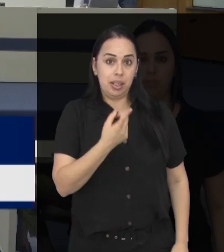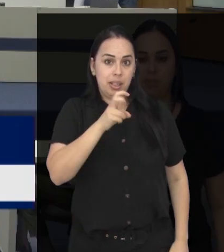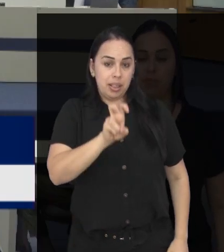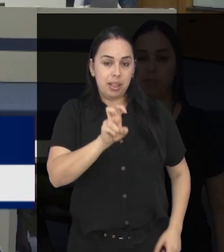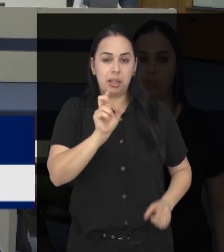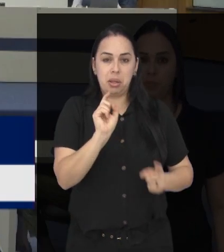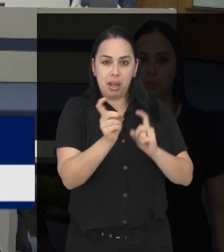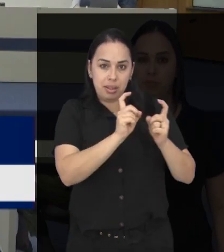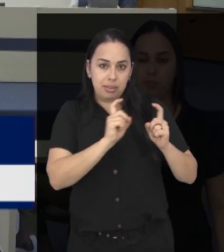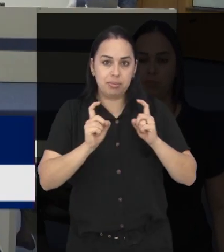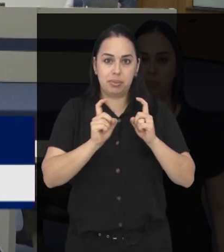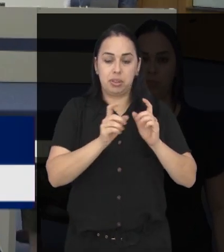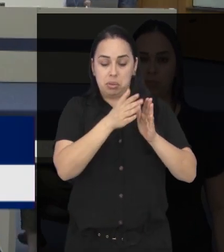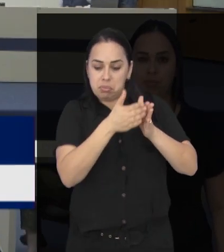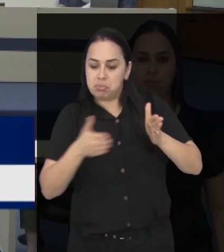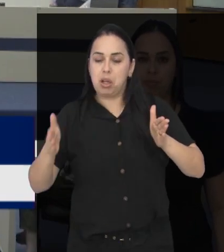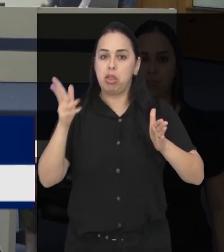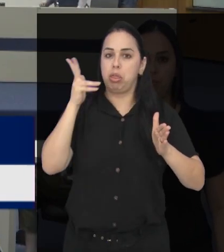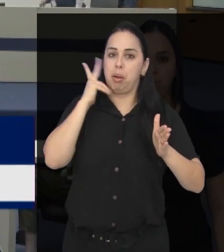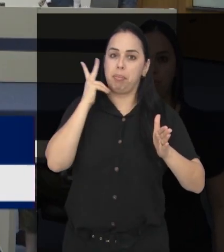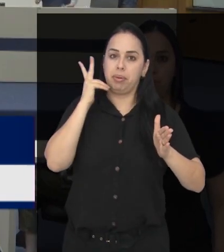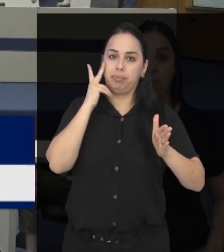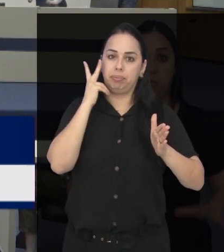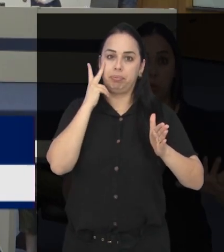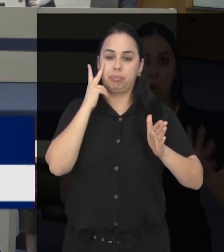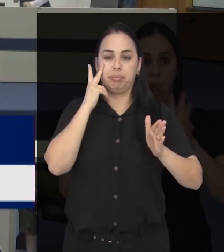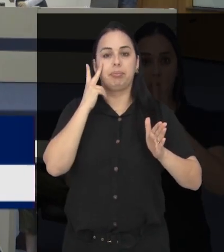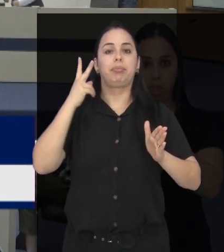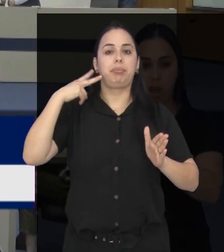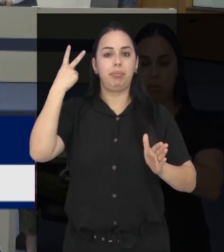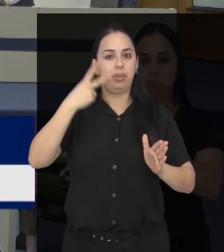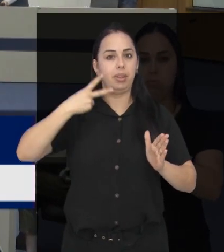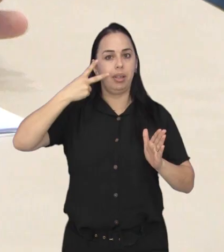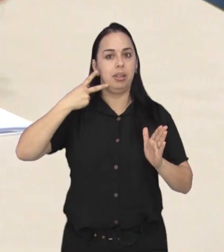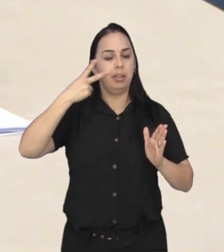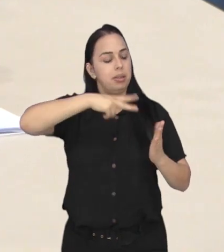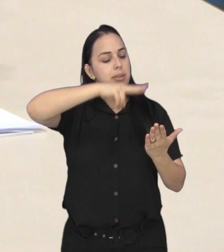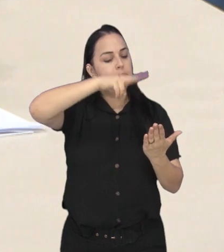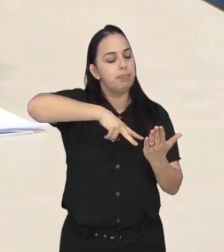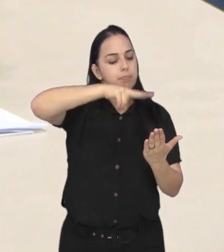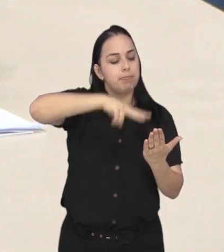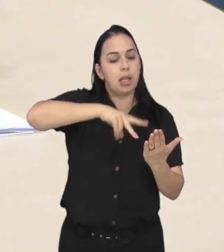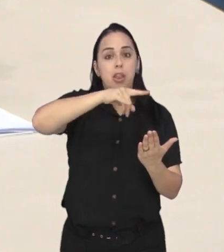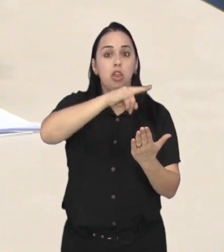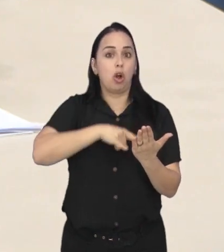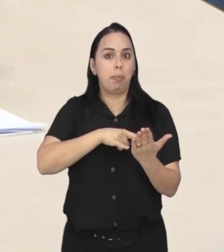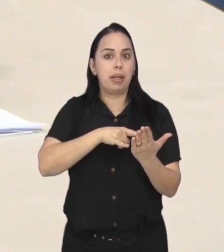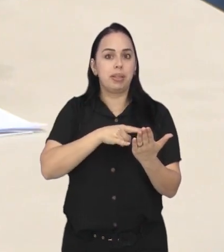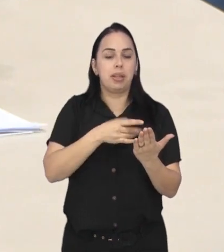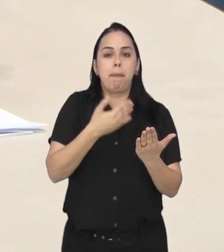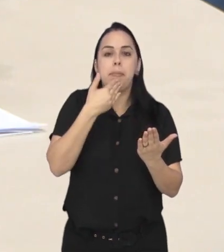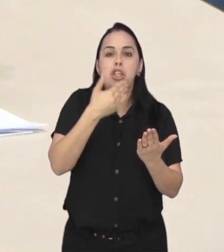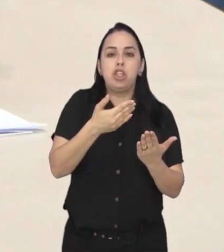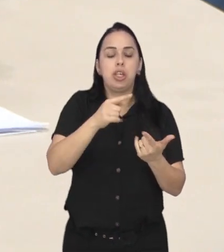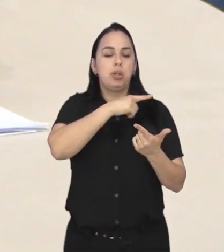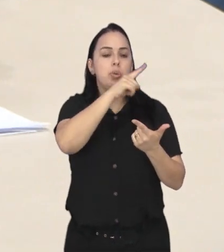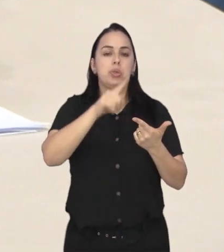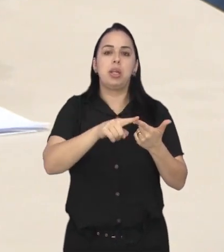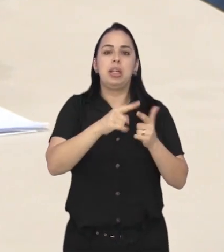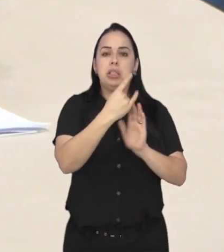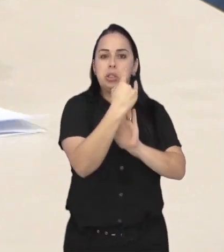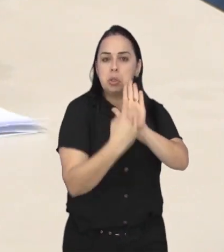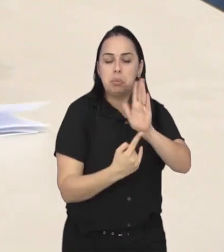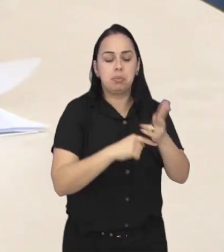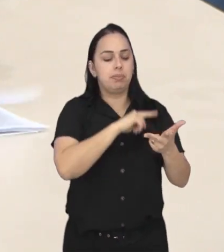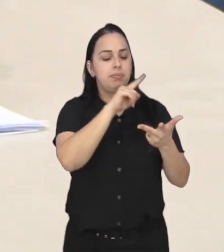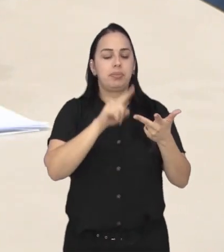Durante a 15ª sessão do ano, assim como determina o rito ordinário, os vereadores apreciaram diversos documentos. Eram